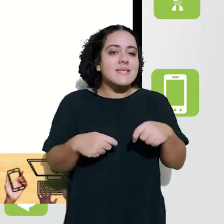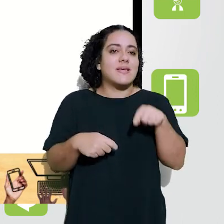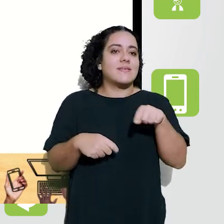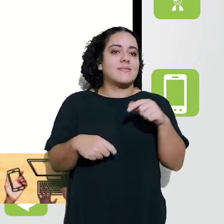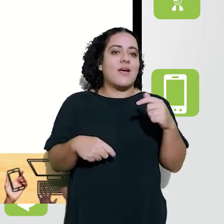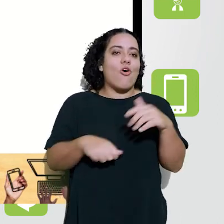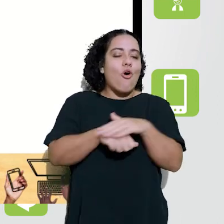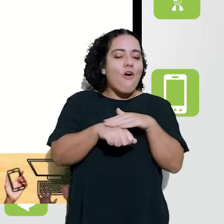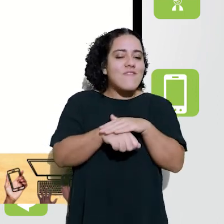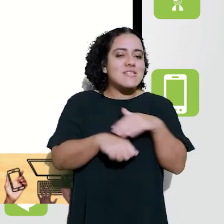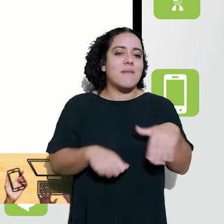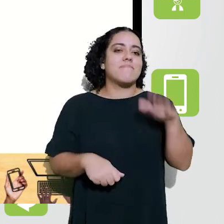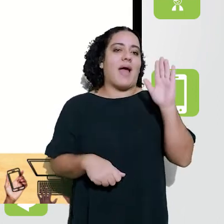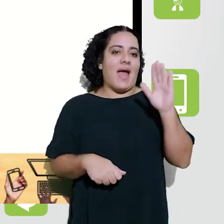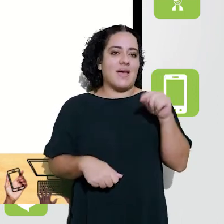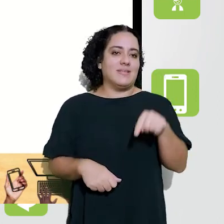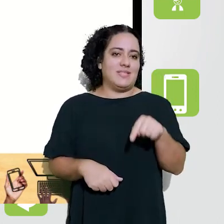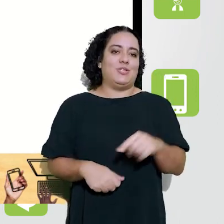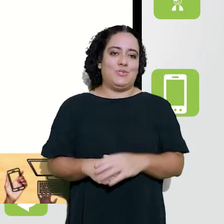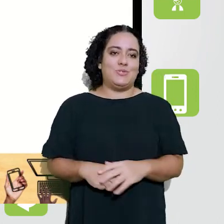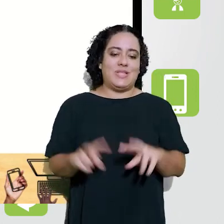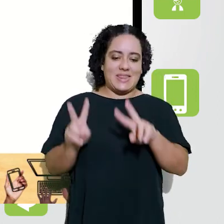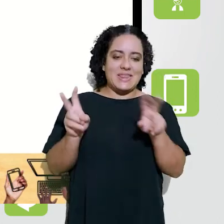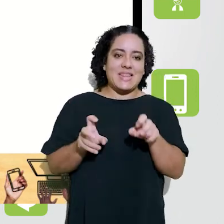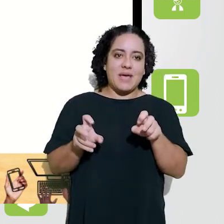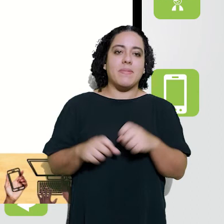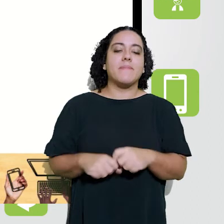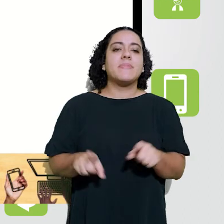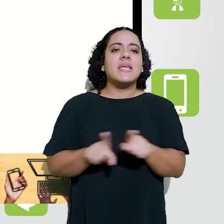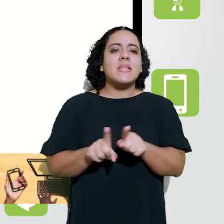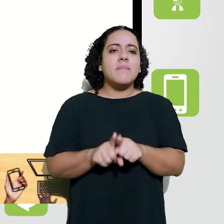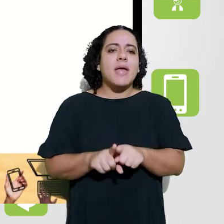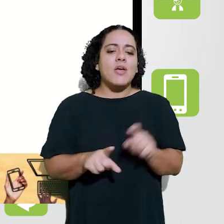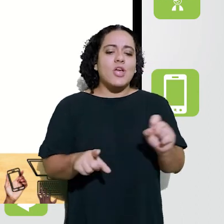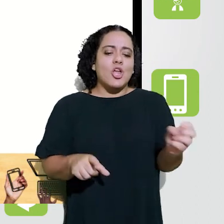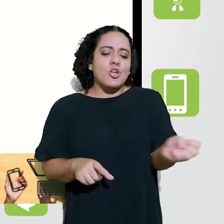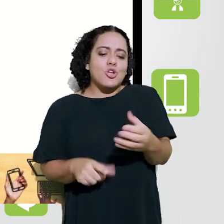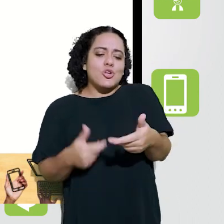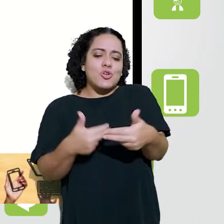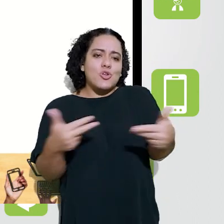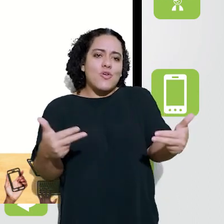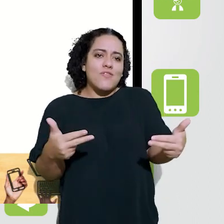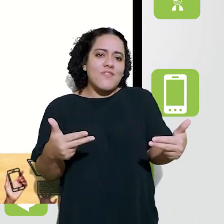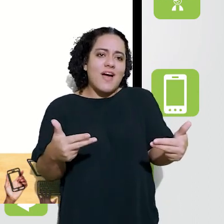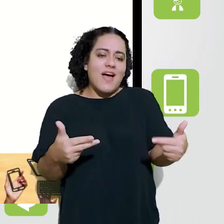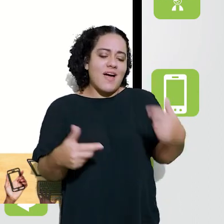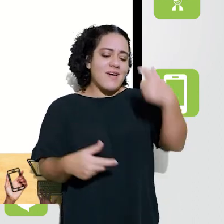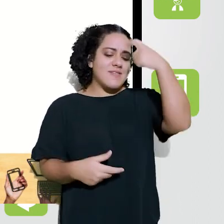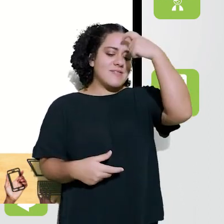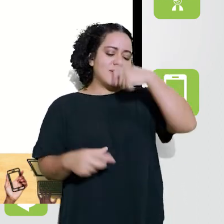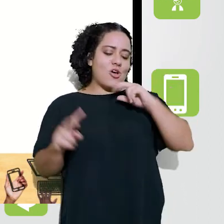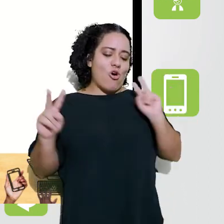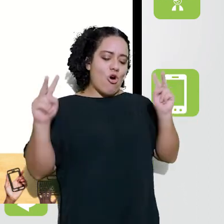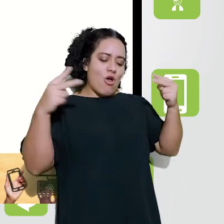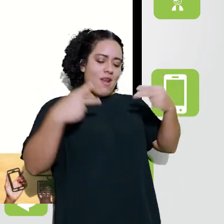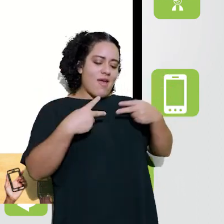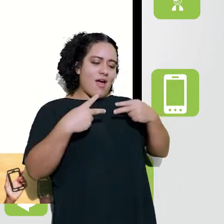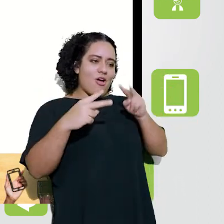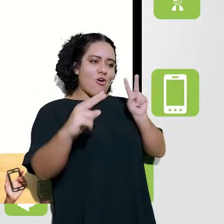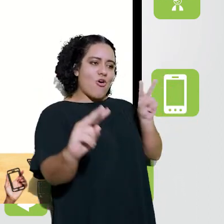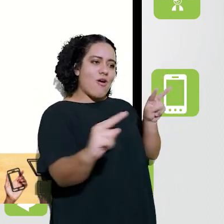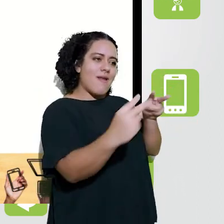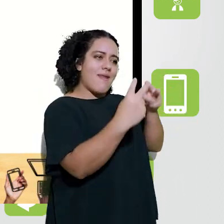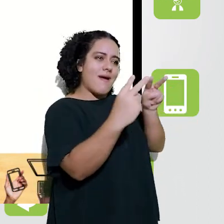inovação que eu acho que a gente está precisando conversar um pouco mais, né? Eu inovar enquanto